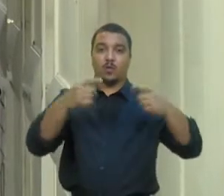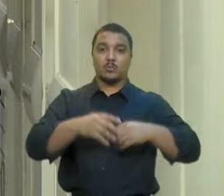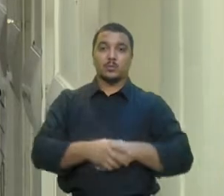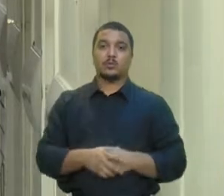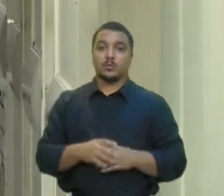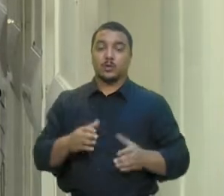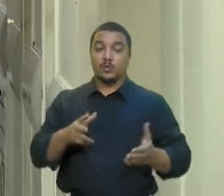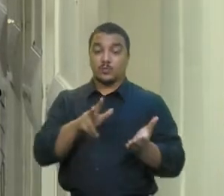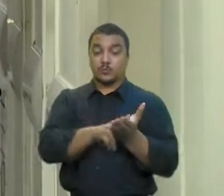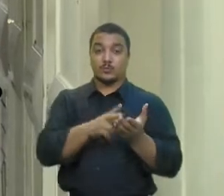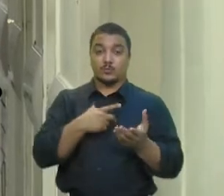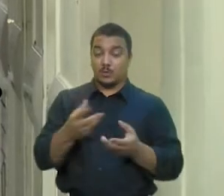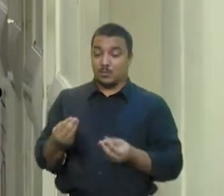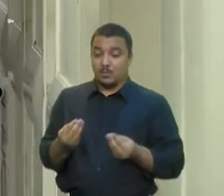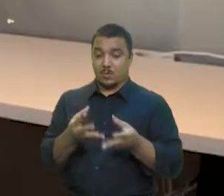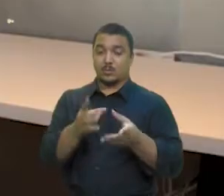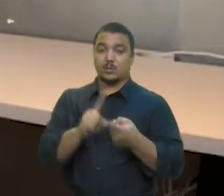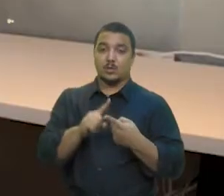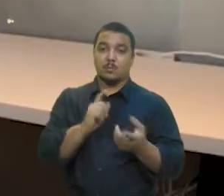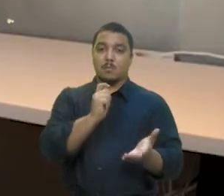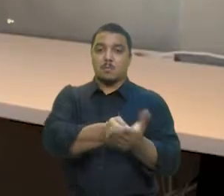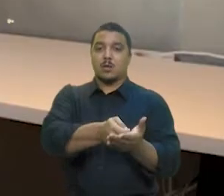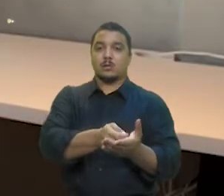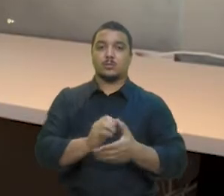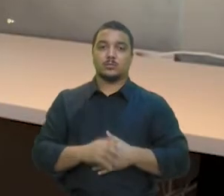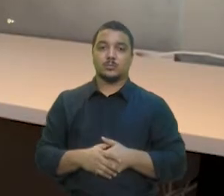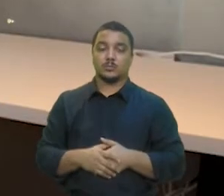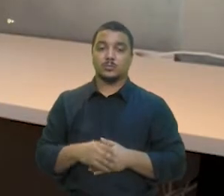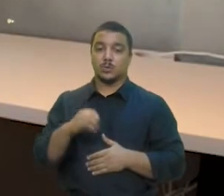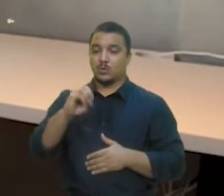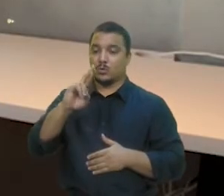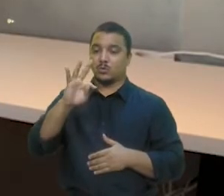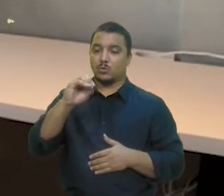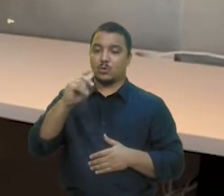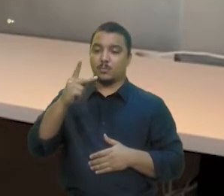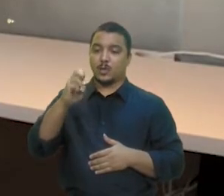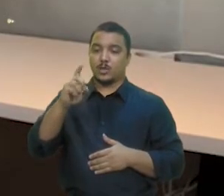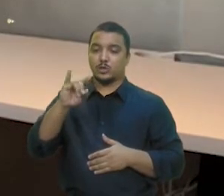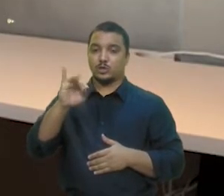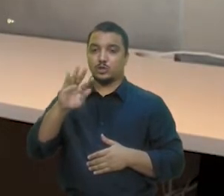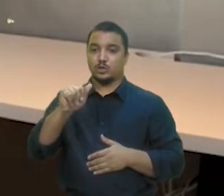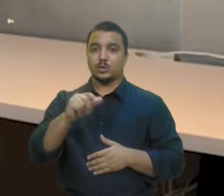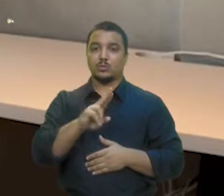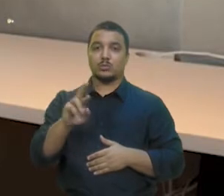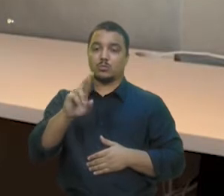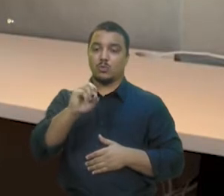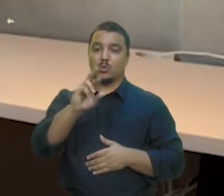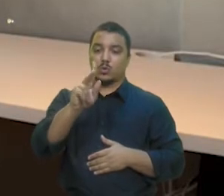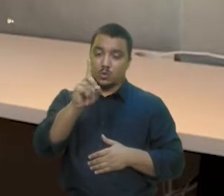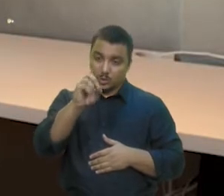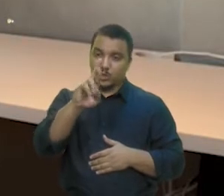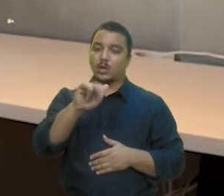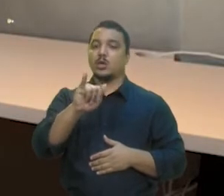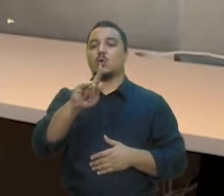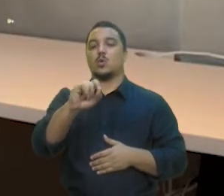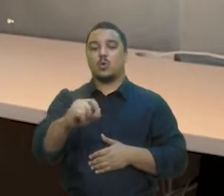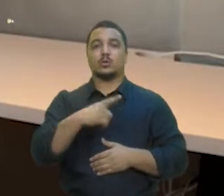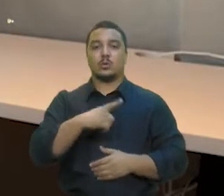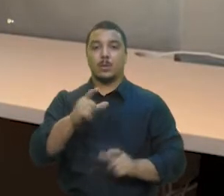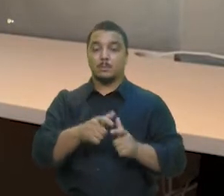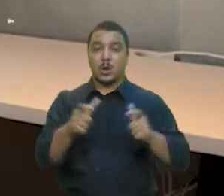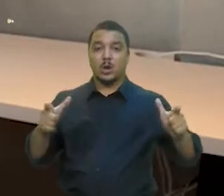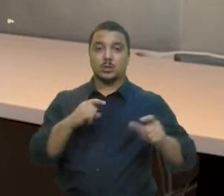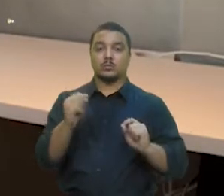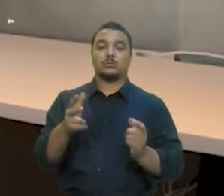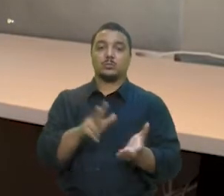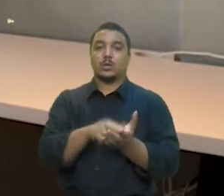reembolsos e indenizações. O ortopedista Rodrigo Ashtolfi ressalta que grande parte das vítimas são atendidas pelo